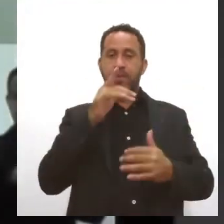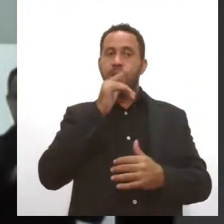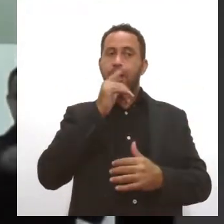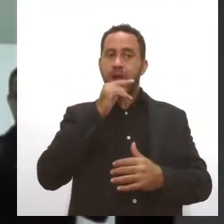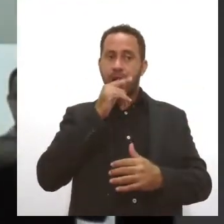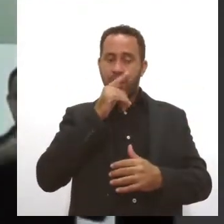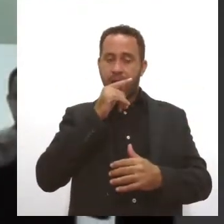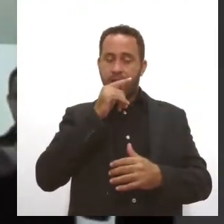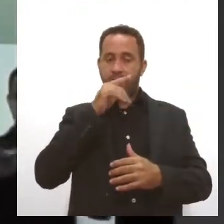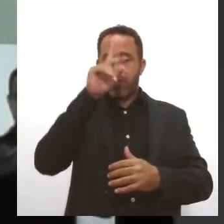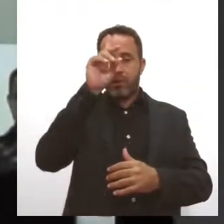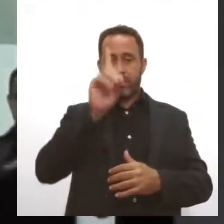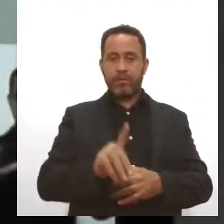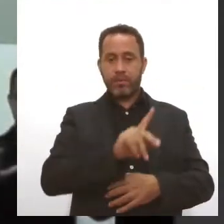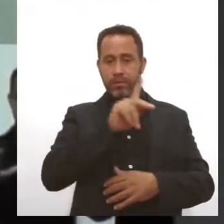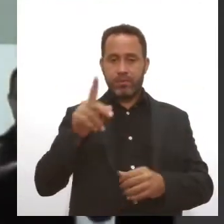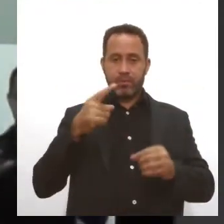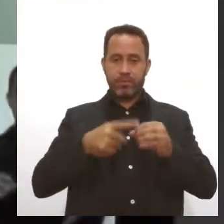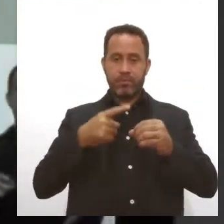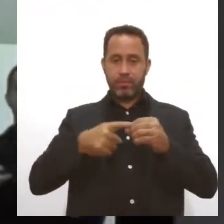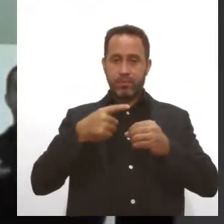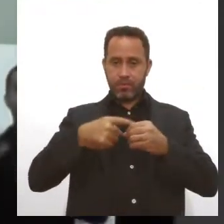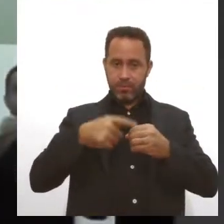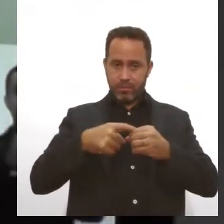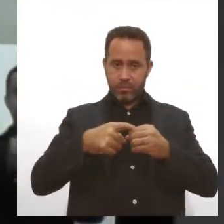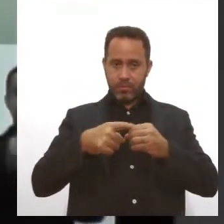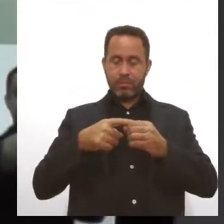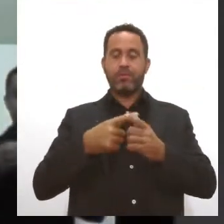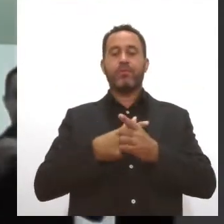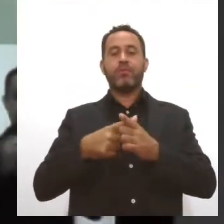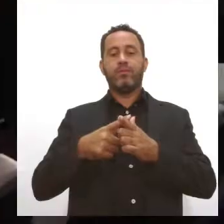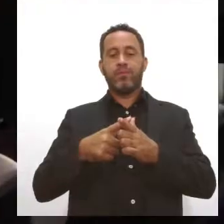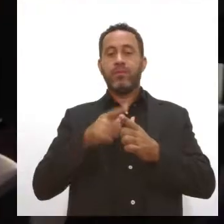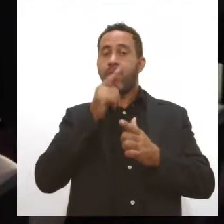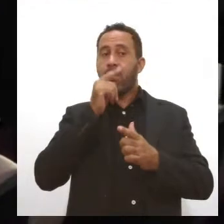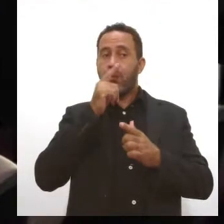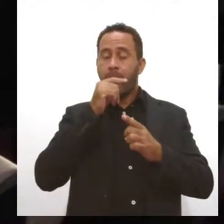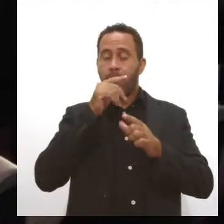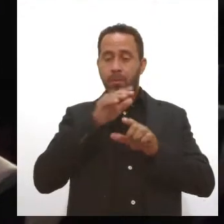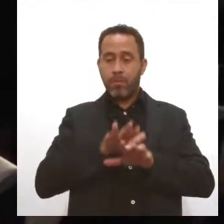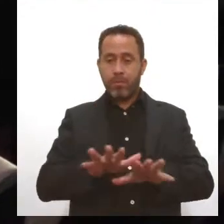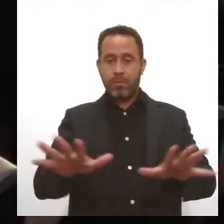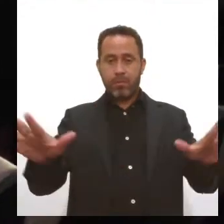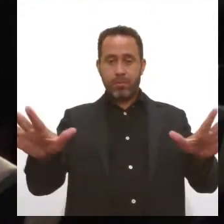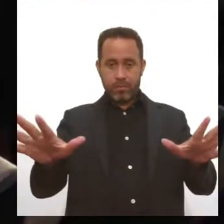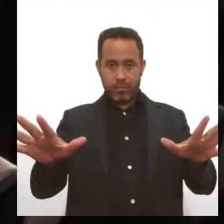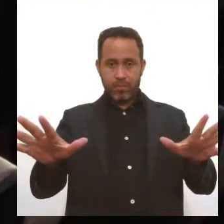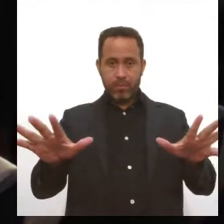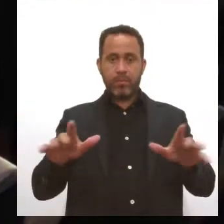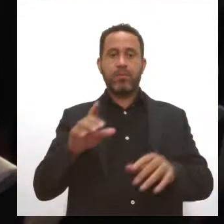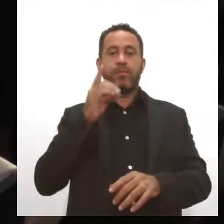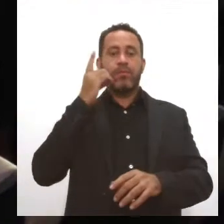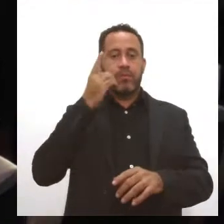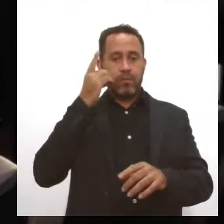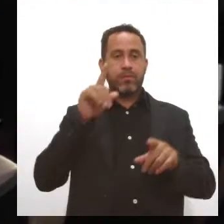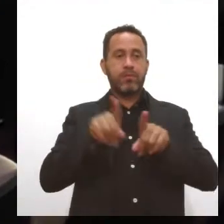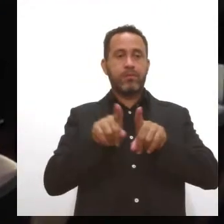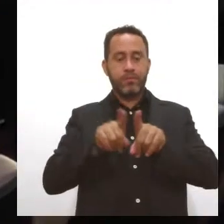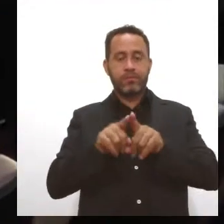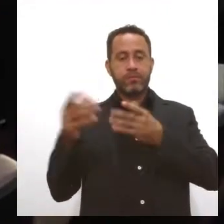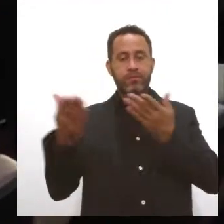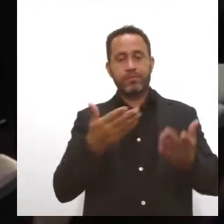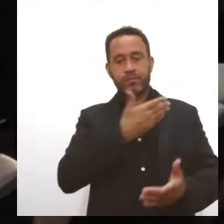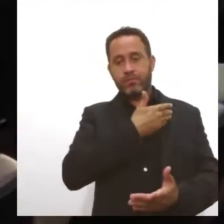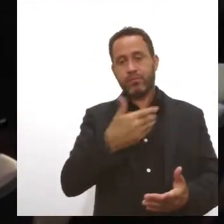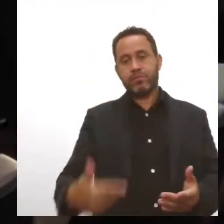a fim de ampliar e otimizar a distribuição de água no município. A deputada Janier Mota solicita ao governador do Estado de